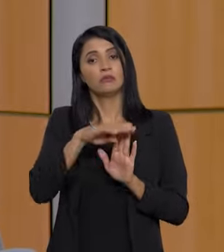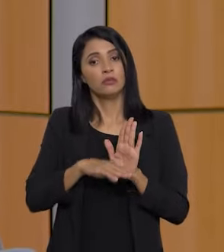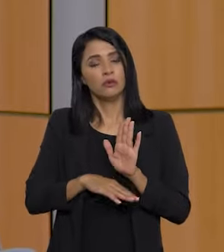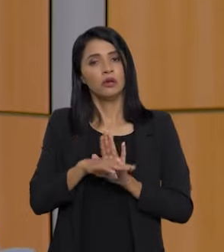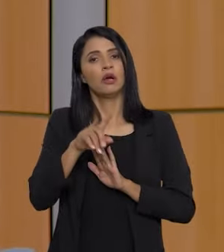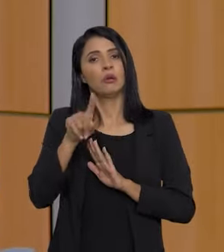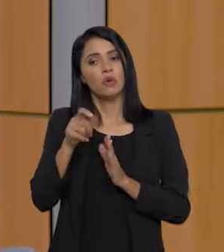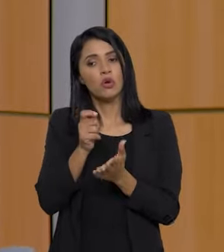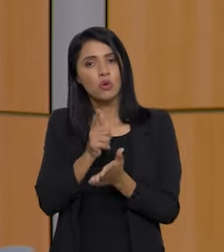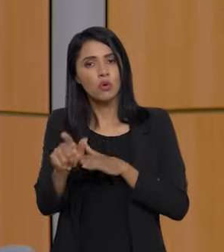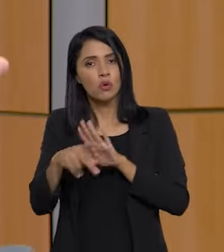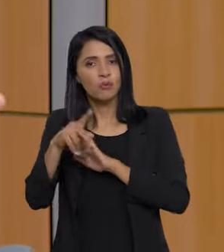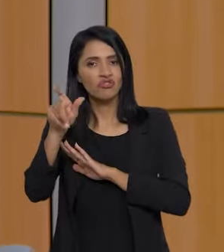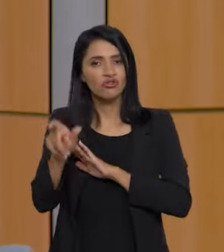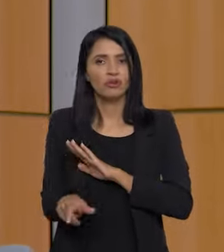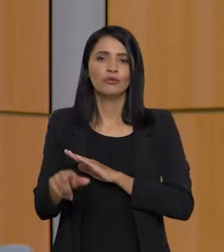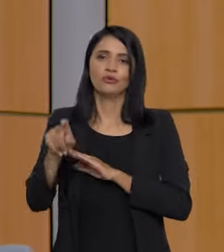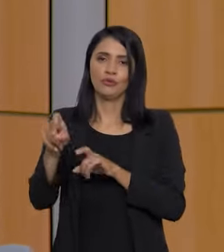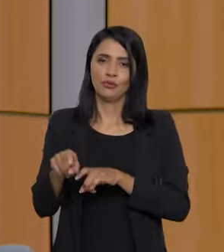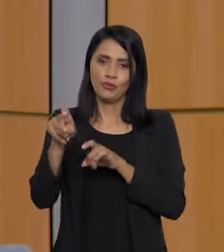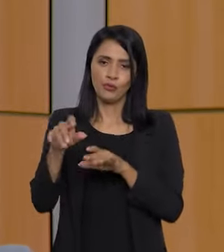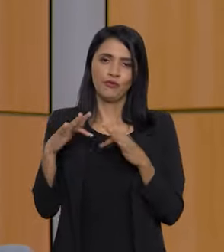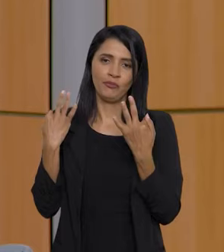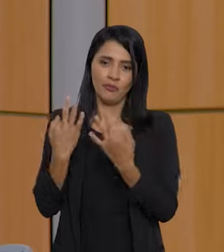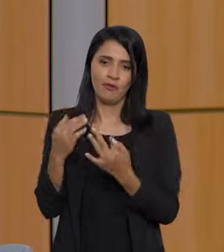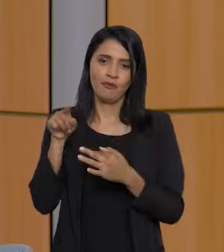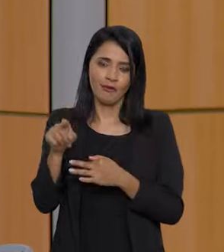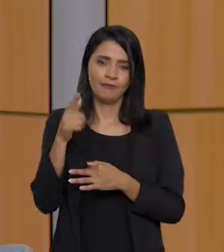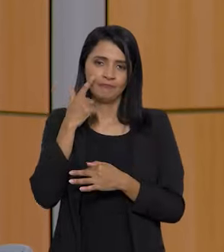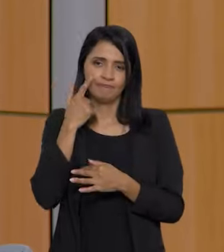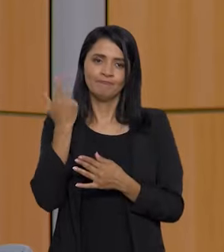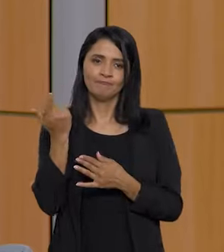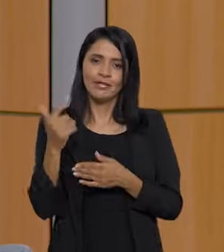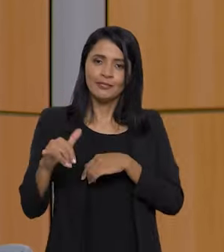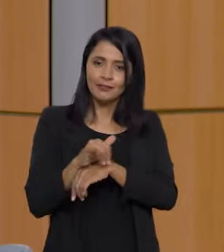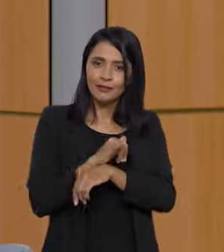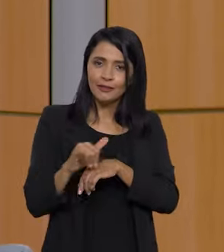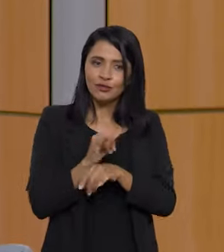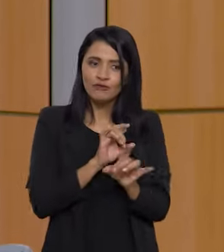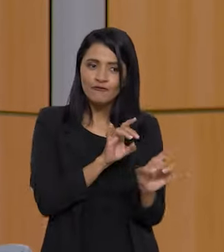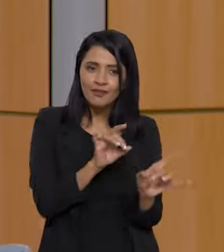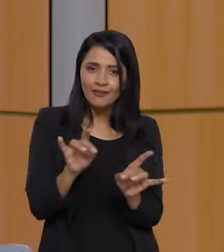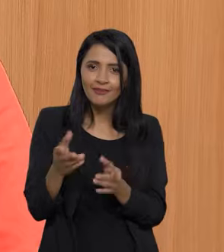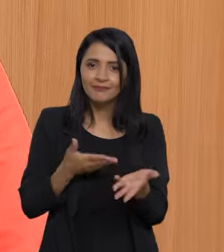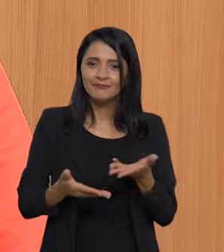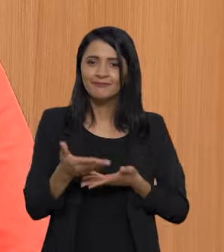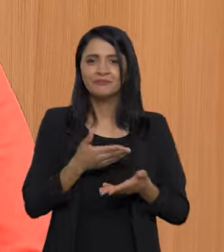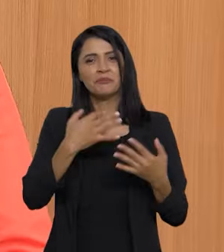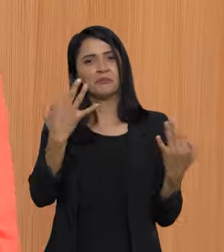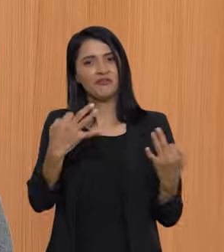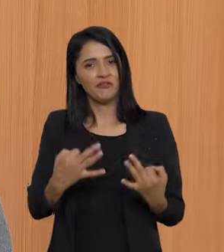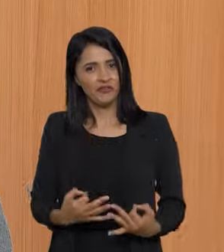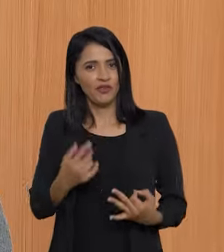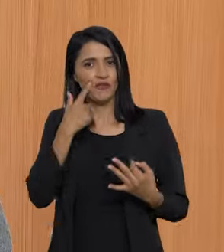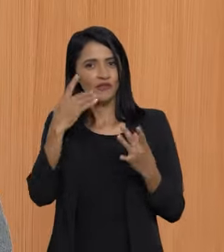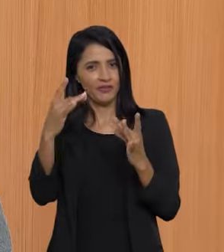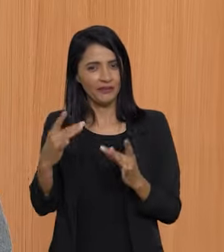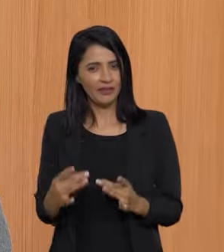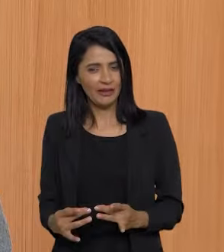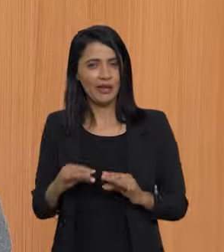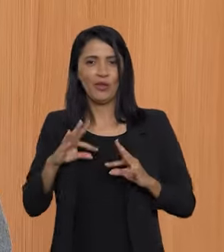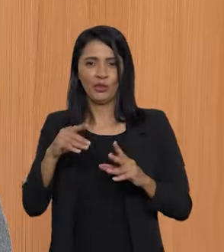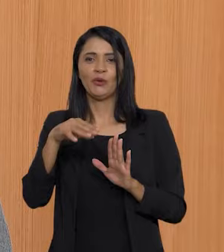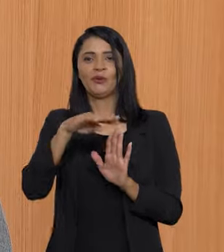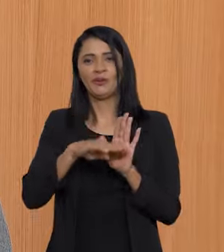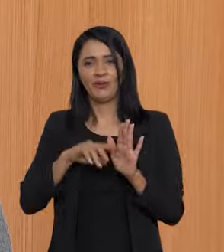programas que compram do agricultor familiar, que é um mecanismo de comercialização. Perfeito, ministro. A gente vai